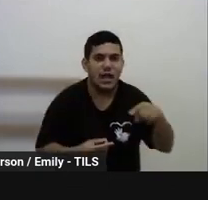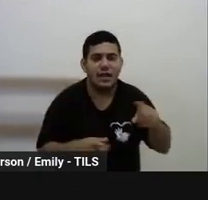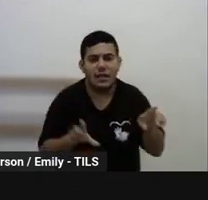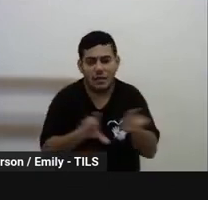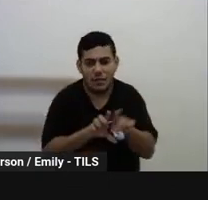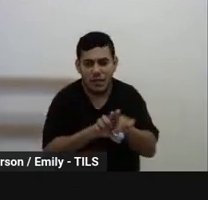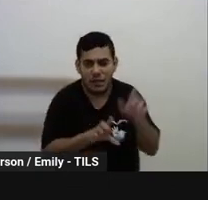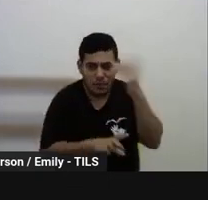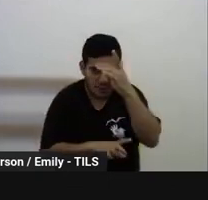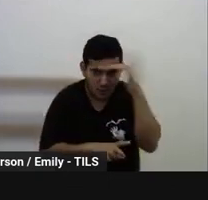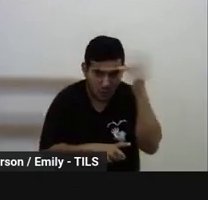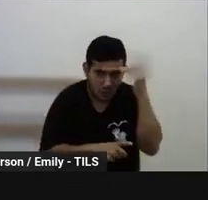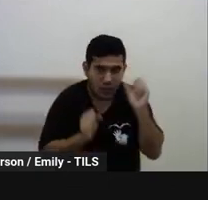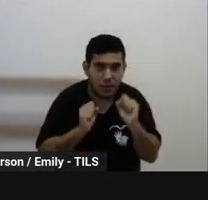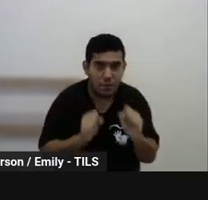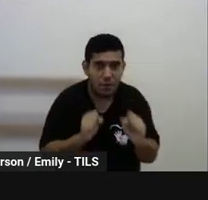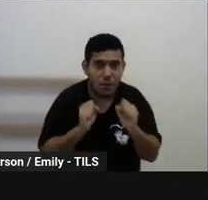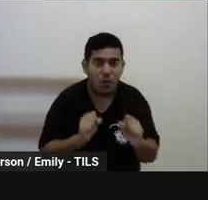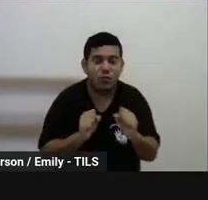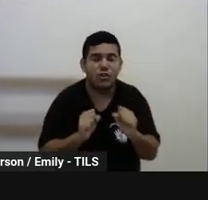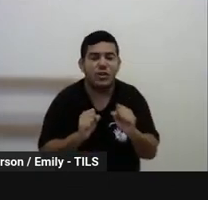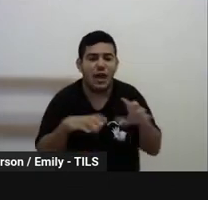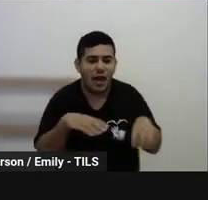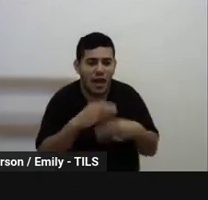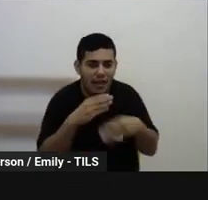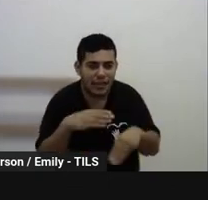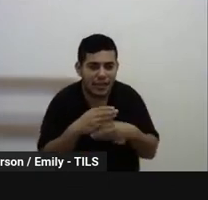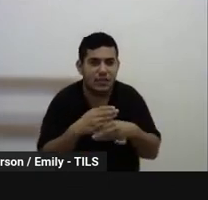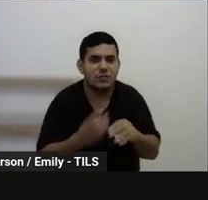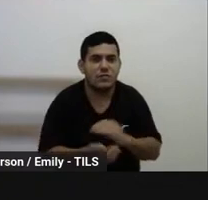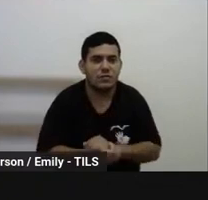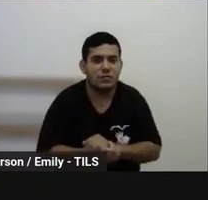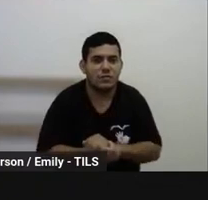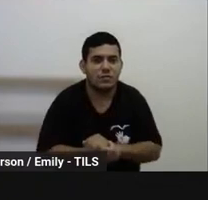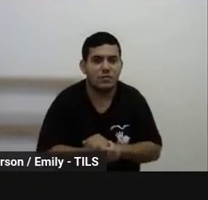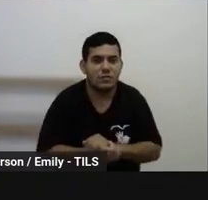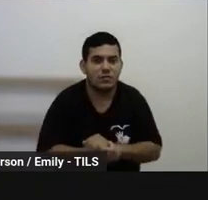também que possam estar agregando a essas contribuições, tá bem?